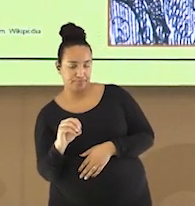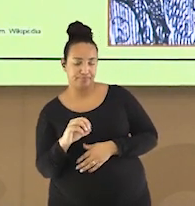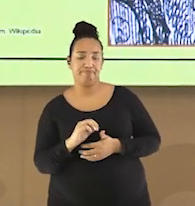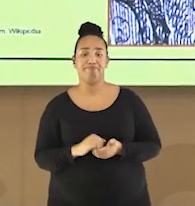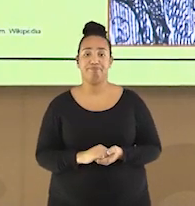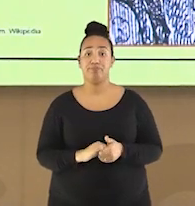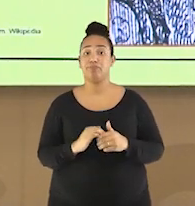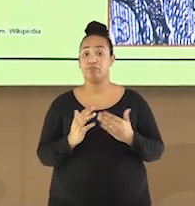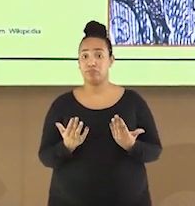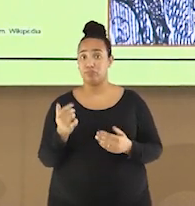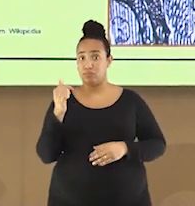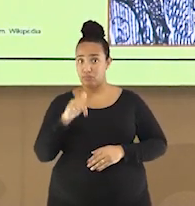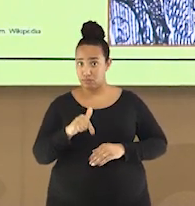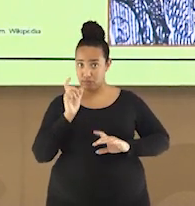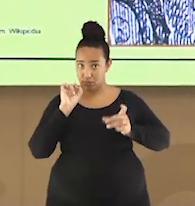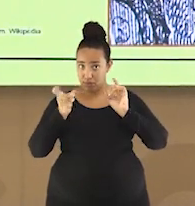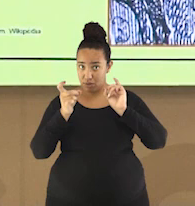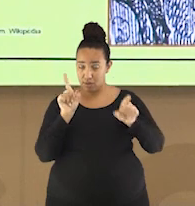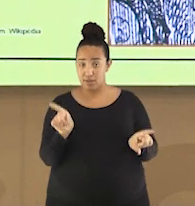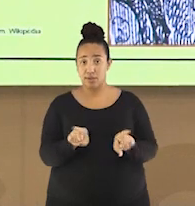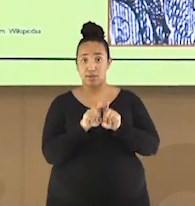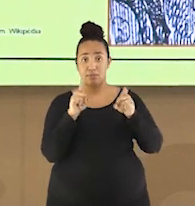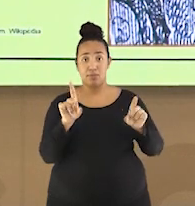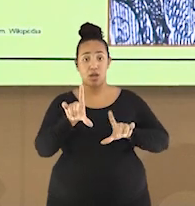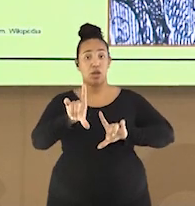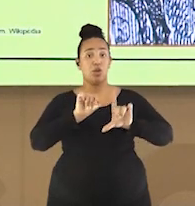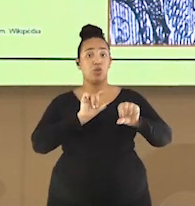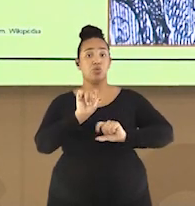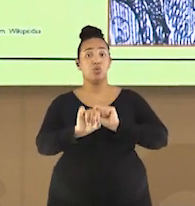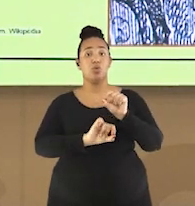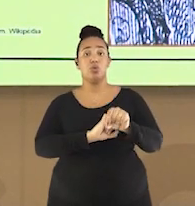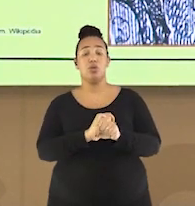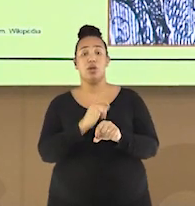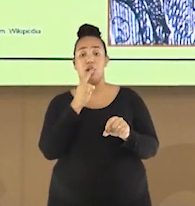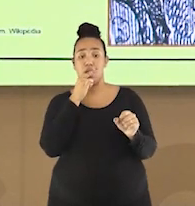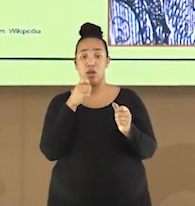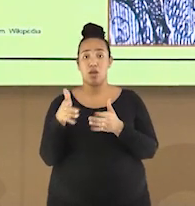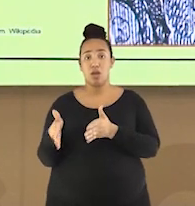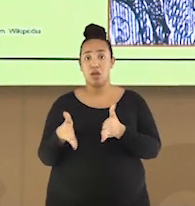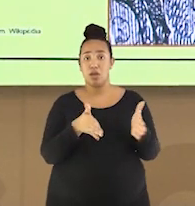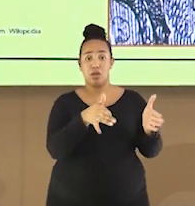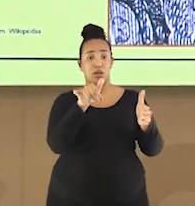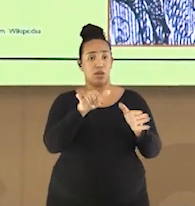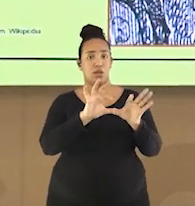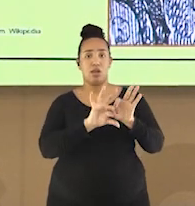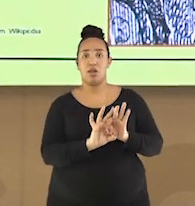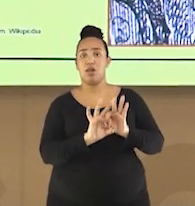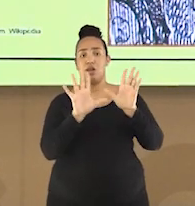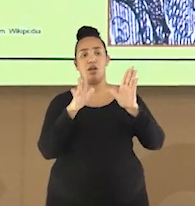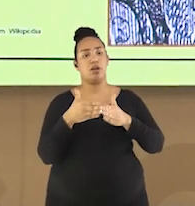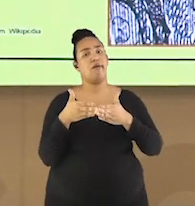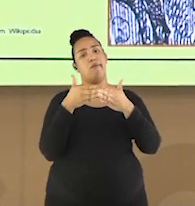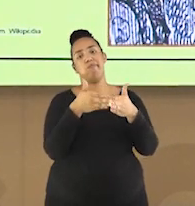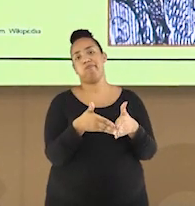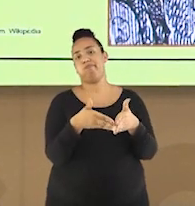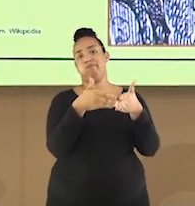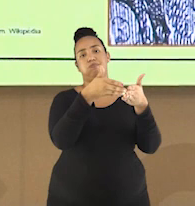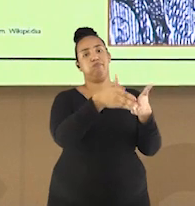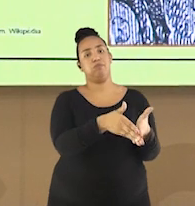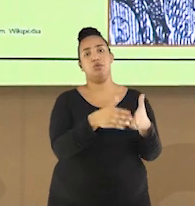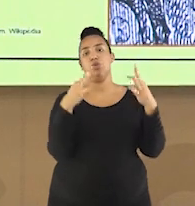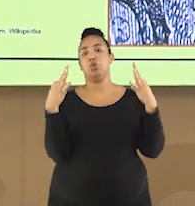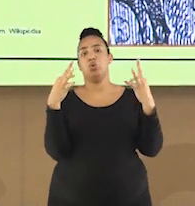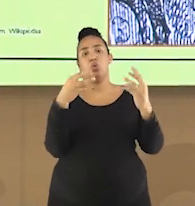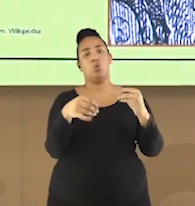Conferência de Berlim também determinou que os rios Niger e Congo seriam de livre navegação, ou seja, estavam abertos a